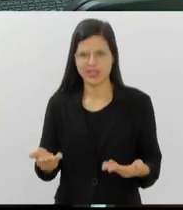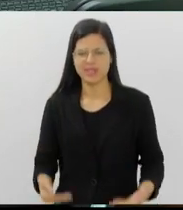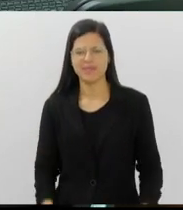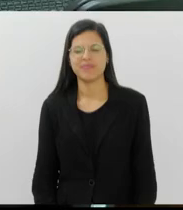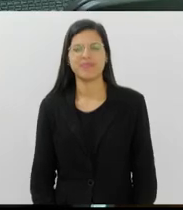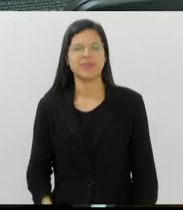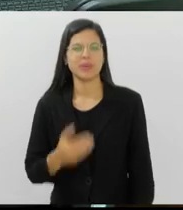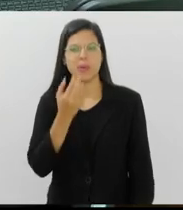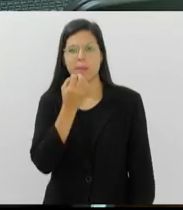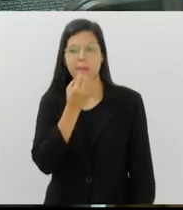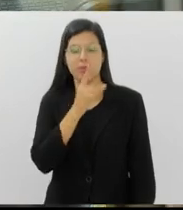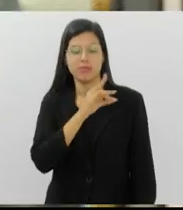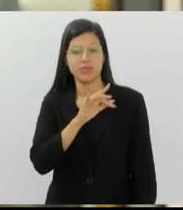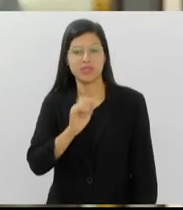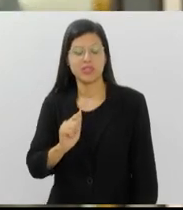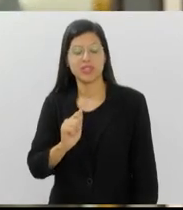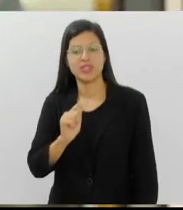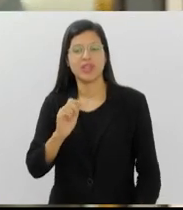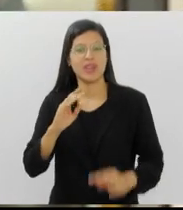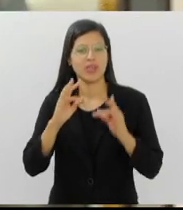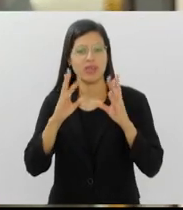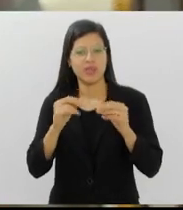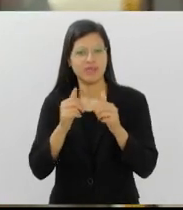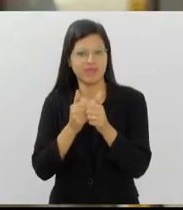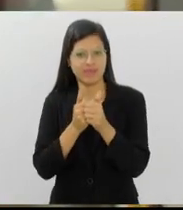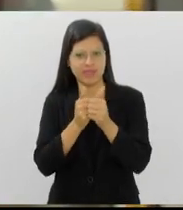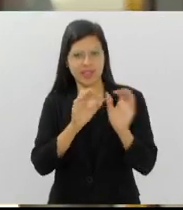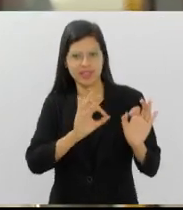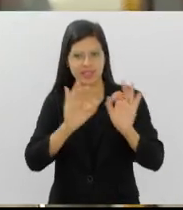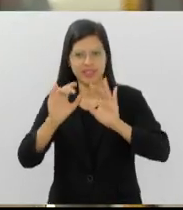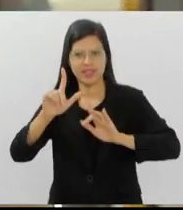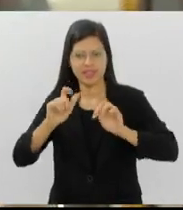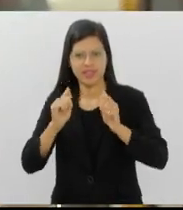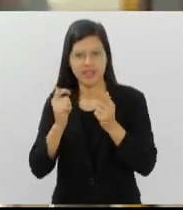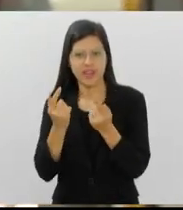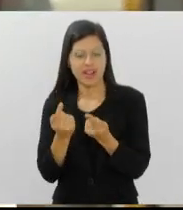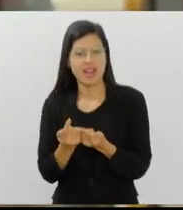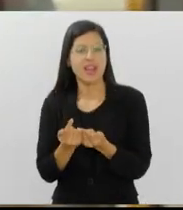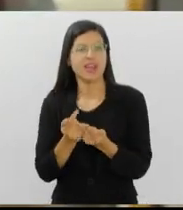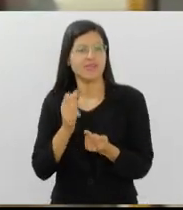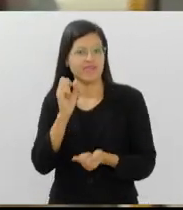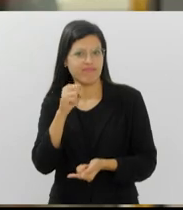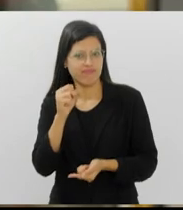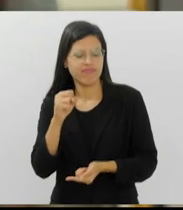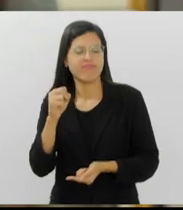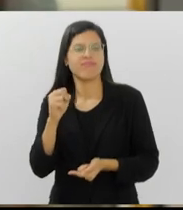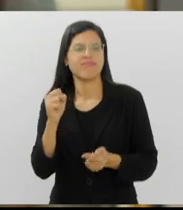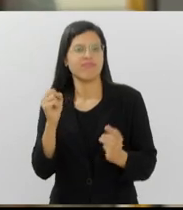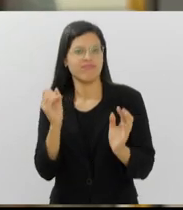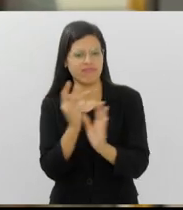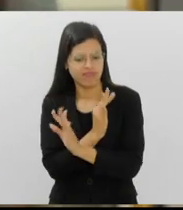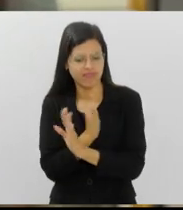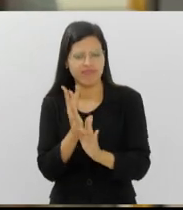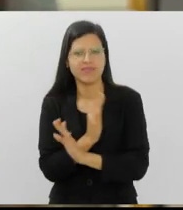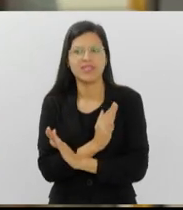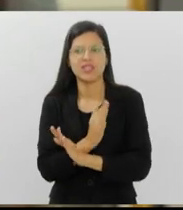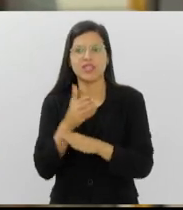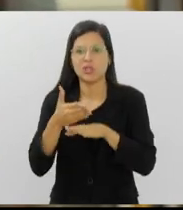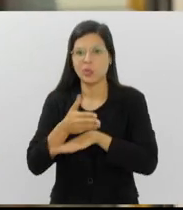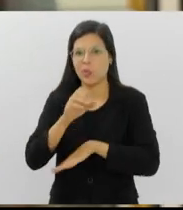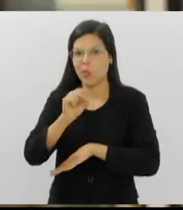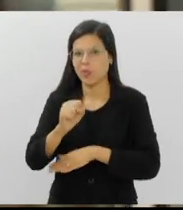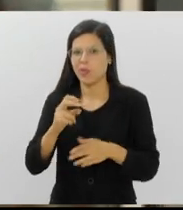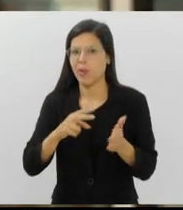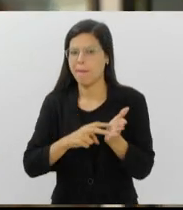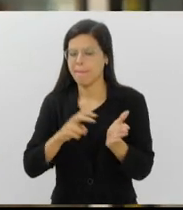Bom Dia Vicente, bom dia a todos que acompanham a TV Alerj. Sim, Vicente, muito movimento. O movimento começou cedo. A gente chegou aqui às 8 da manhã e muita gente já passou por